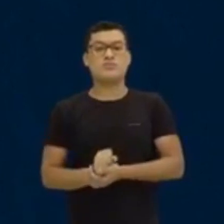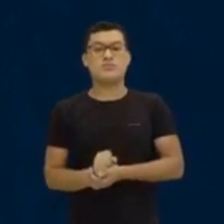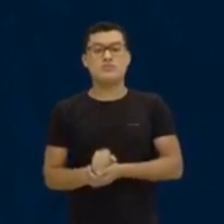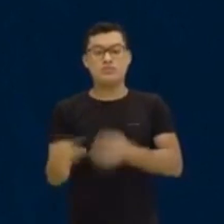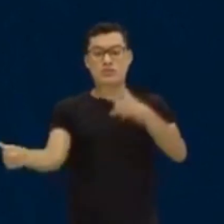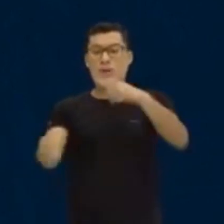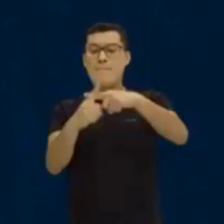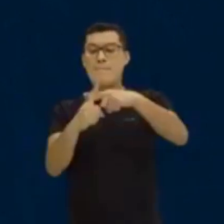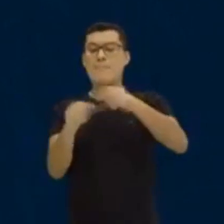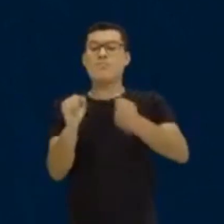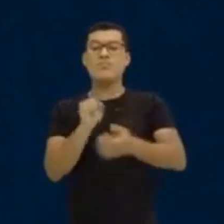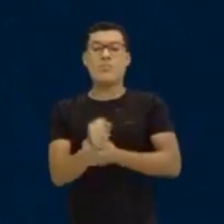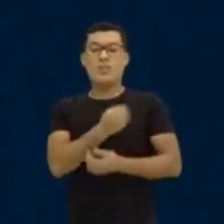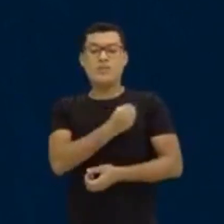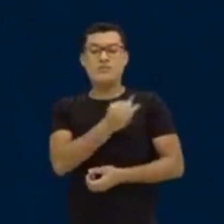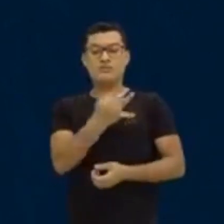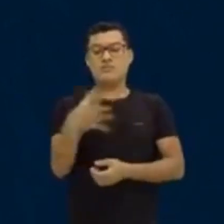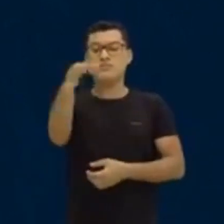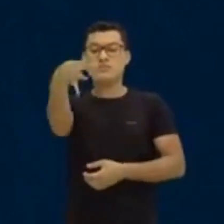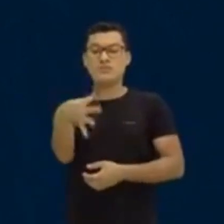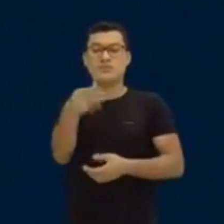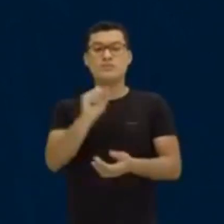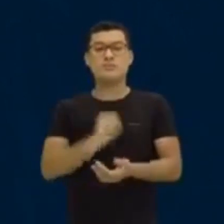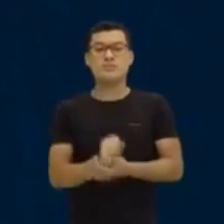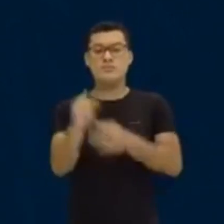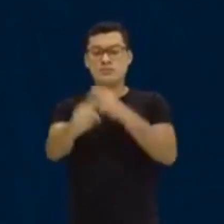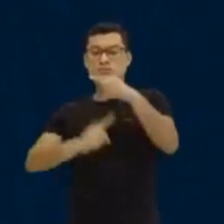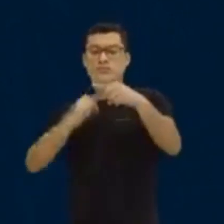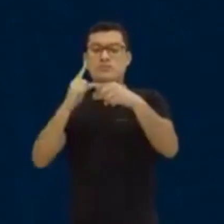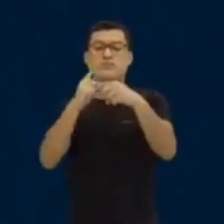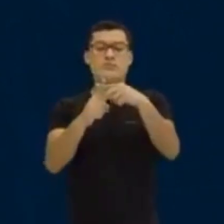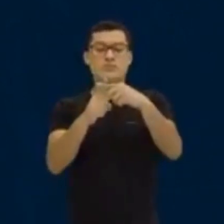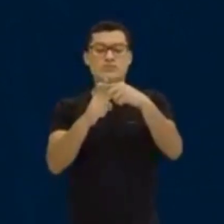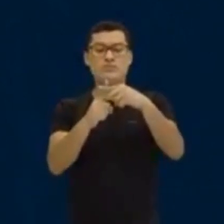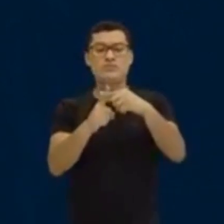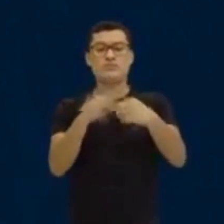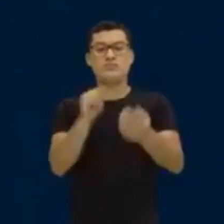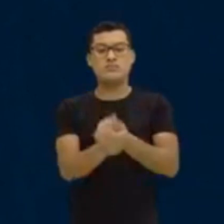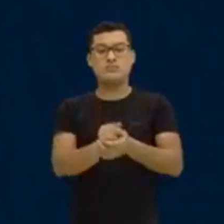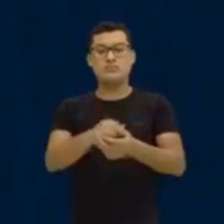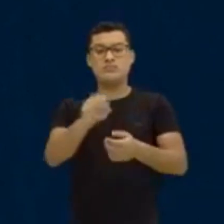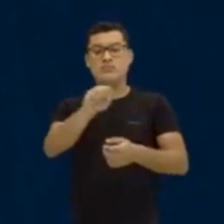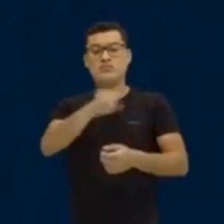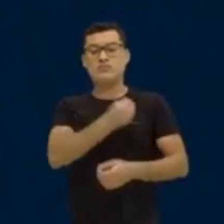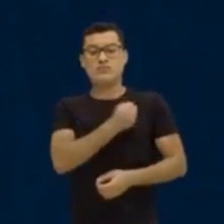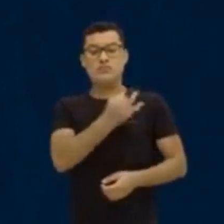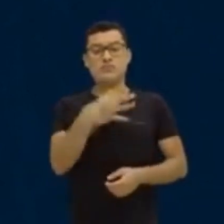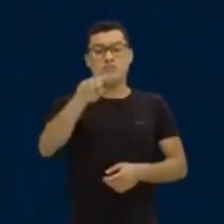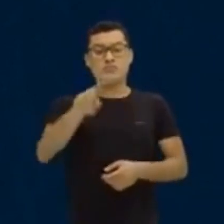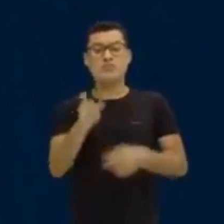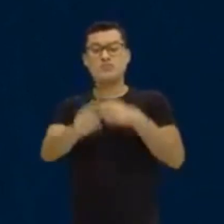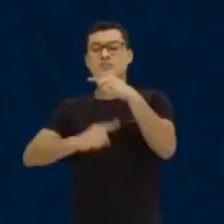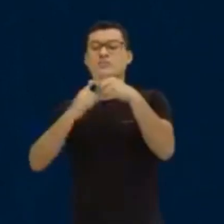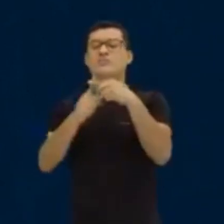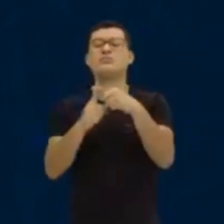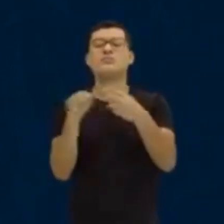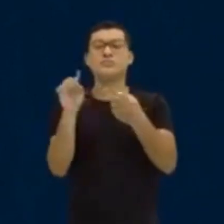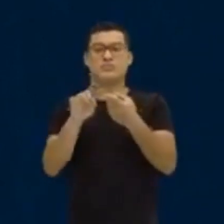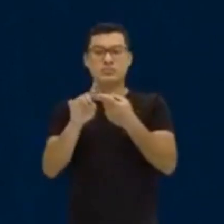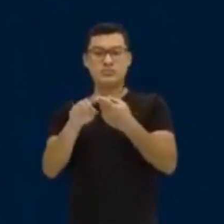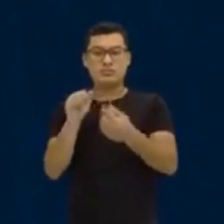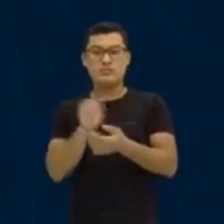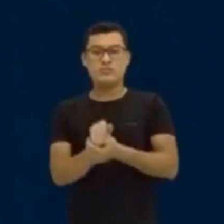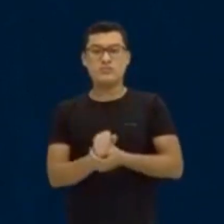exatos, certo? E além desses decimais exatos, pessoal, nós vamos ter também quem? As